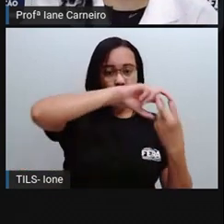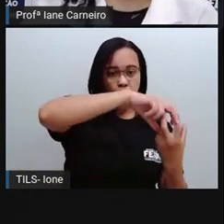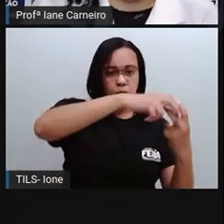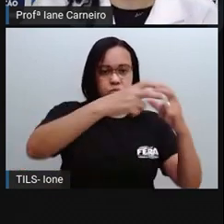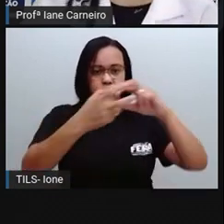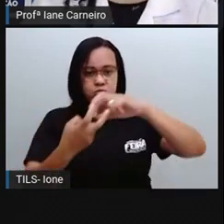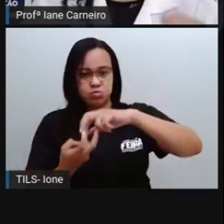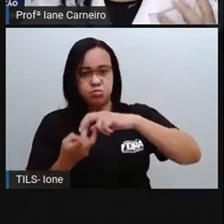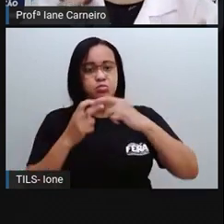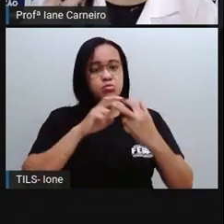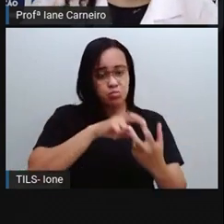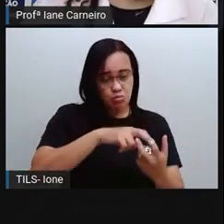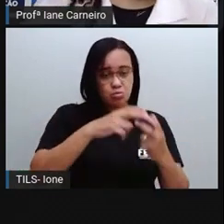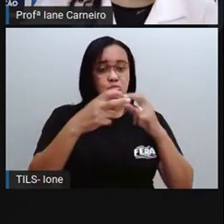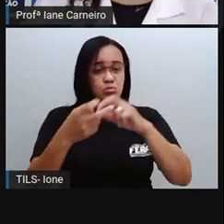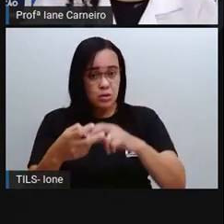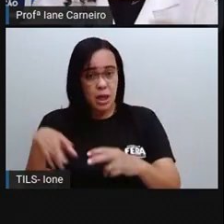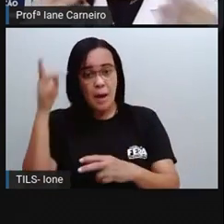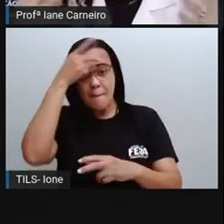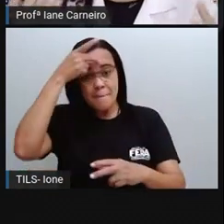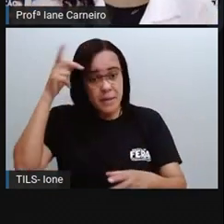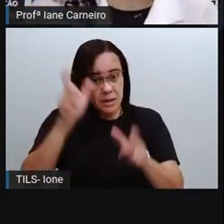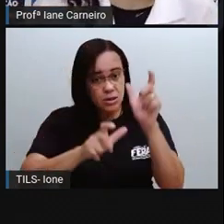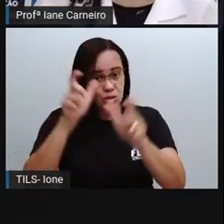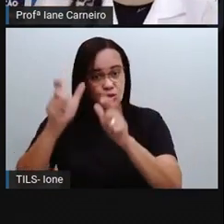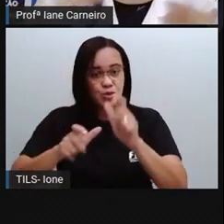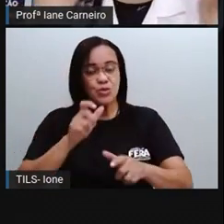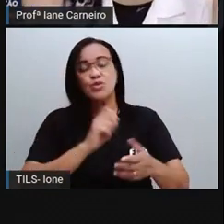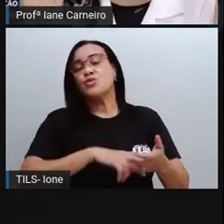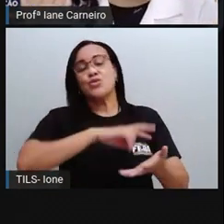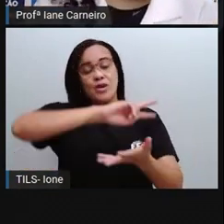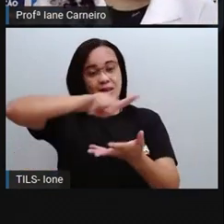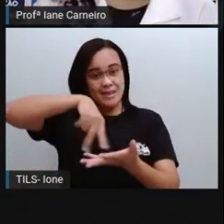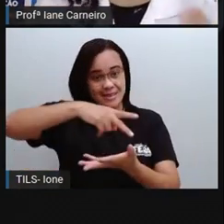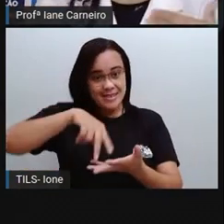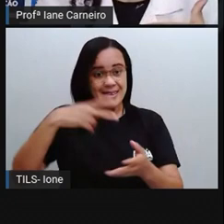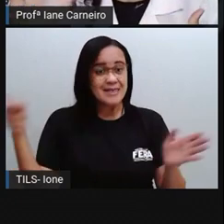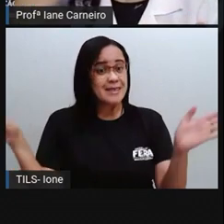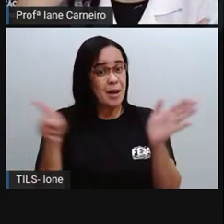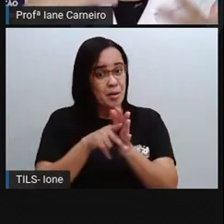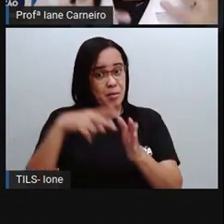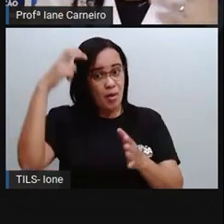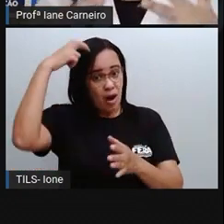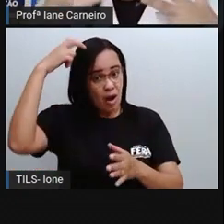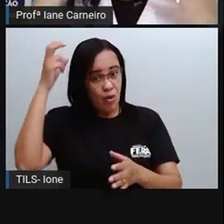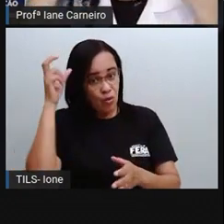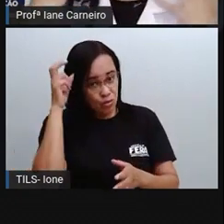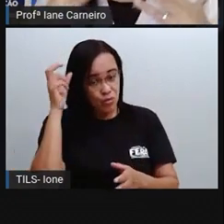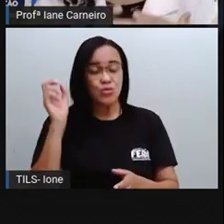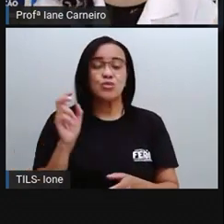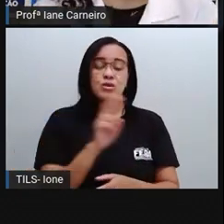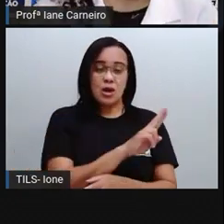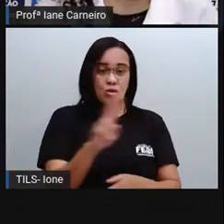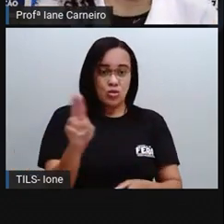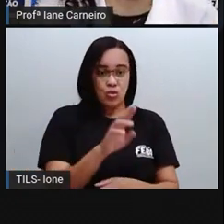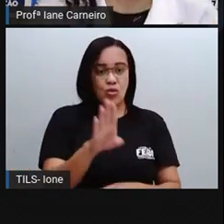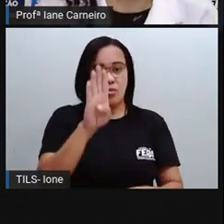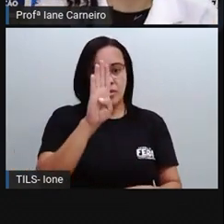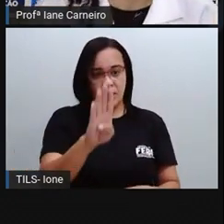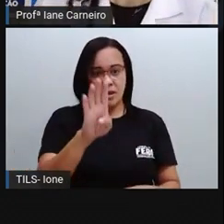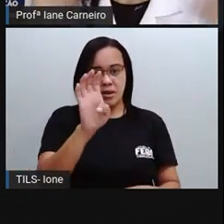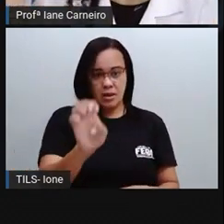estado, pelos capoeiristas, né? Faz parte da nossa cultura, foi trazido, né? Pelos nossos ancestrais